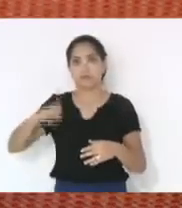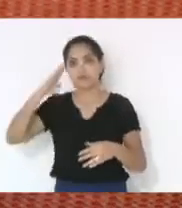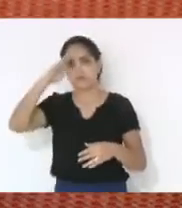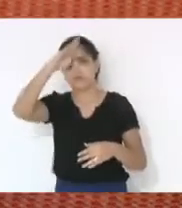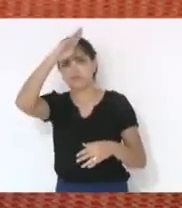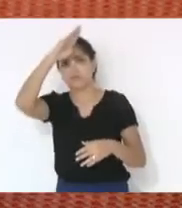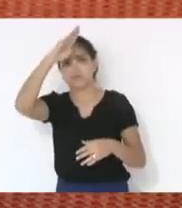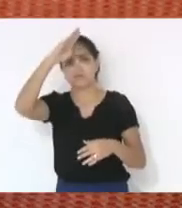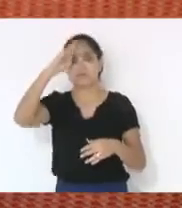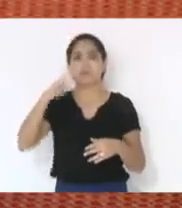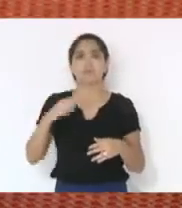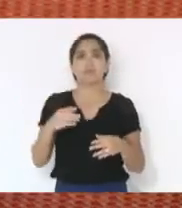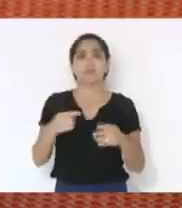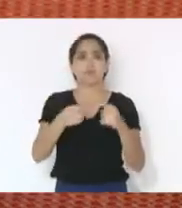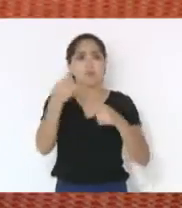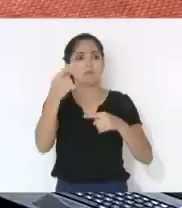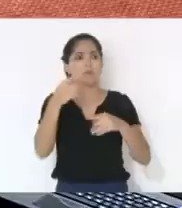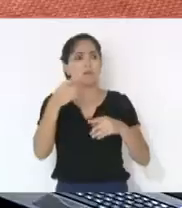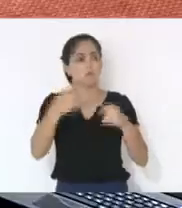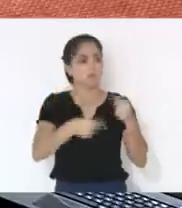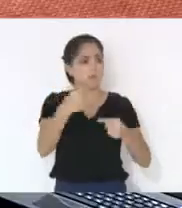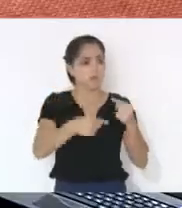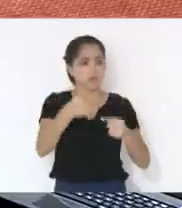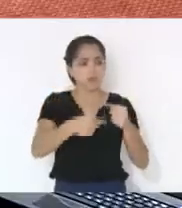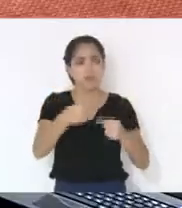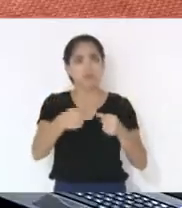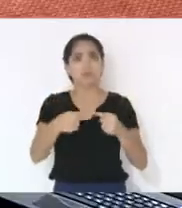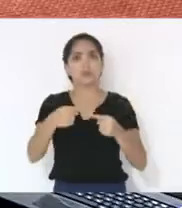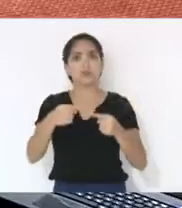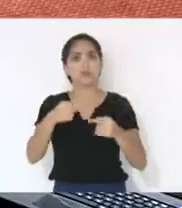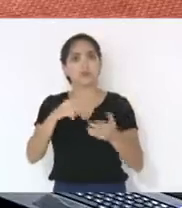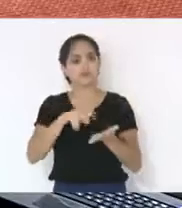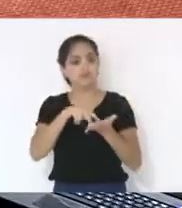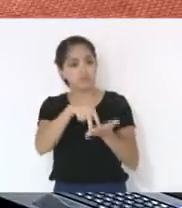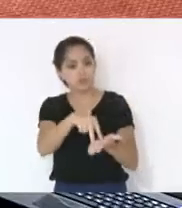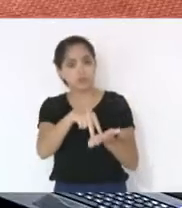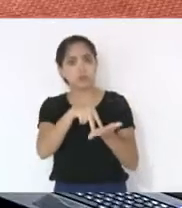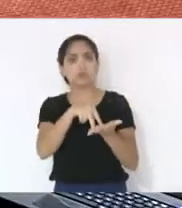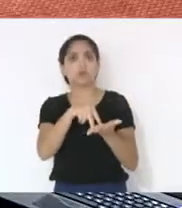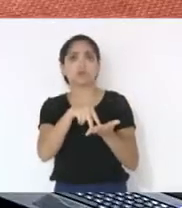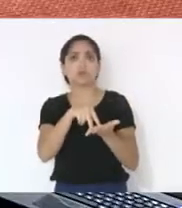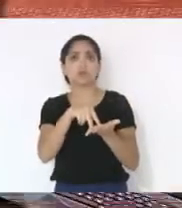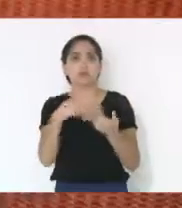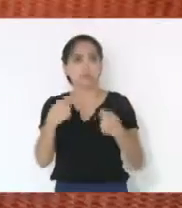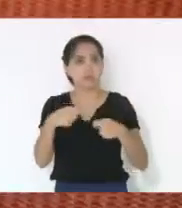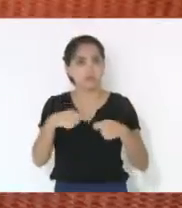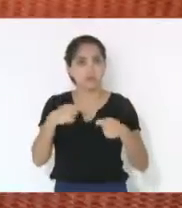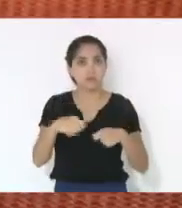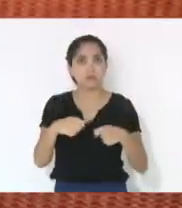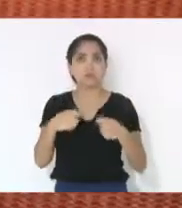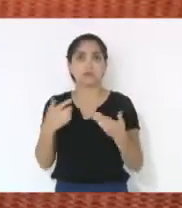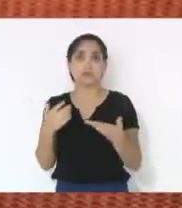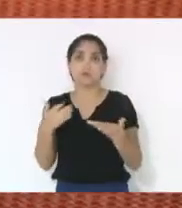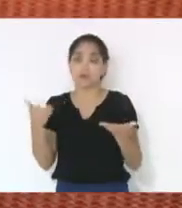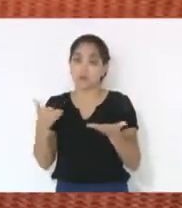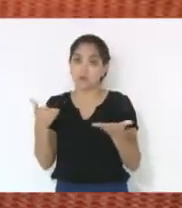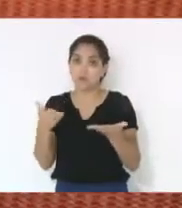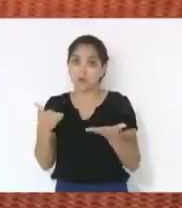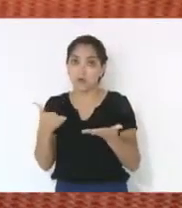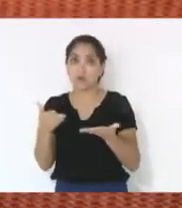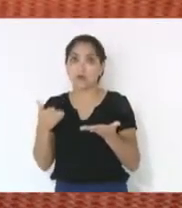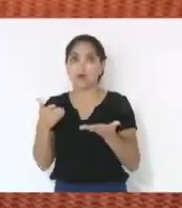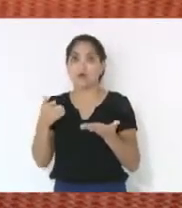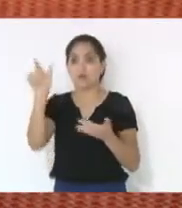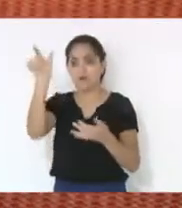Despolitizar. Fazer alguém que tenha atitude. Vai que é pá, pá, pá. Não é assim? Vamos colocar aqui alguém que não tenha